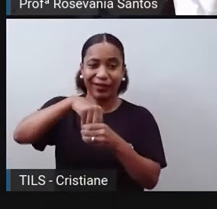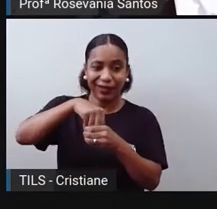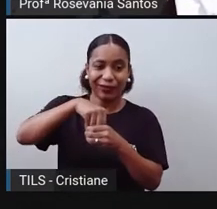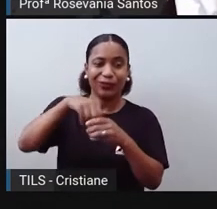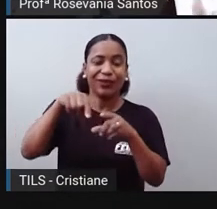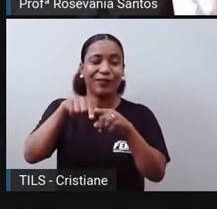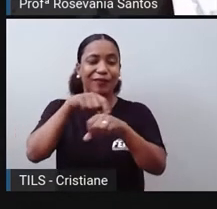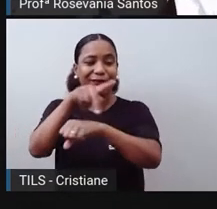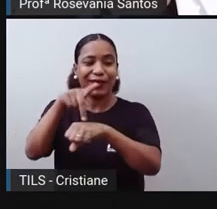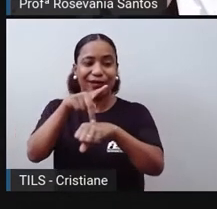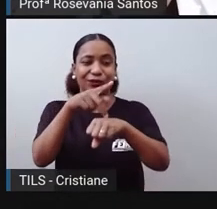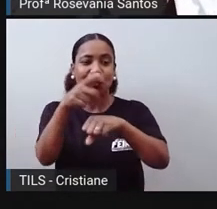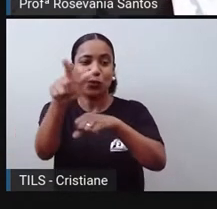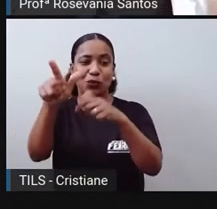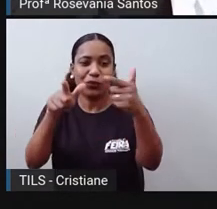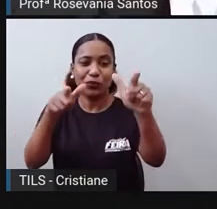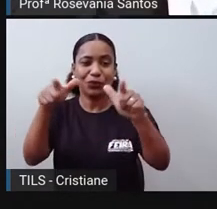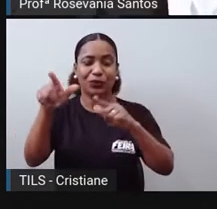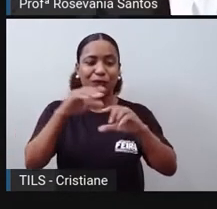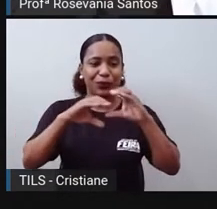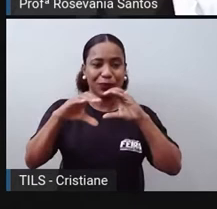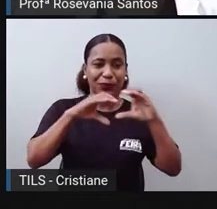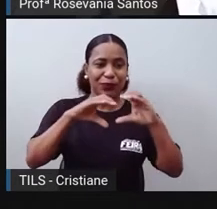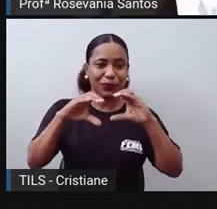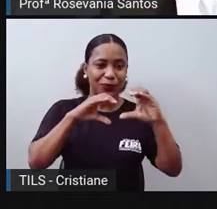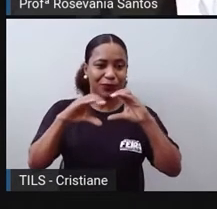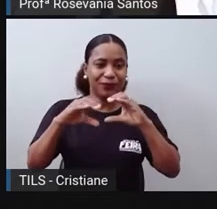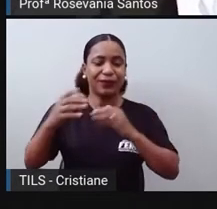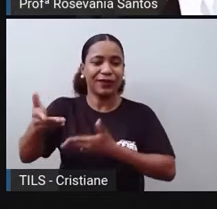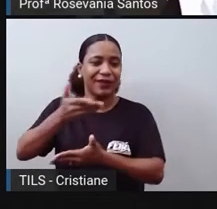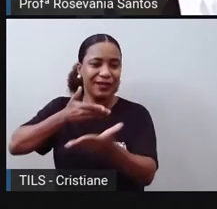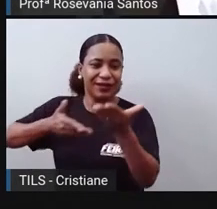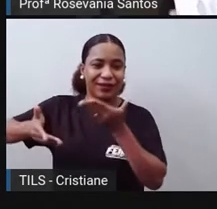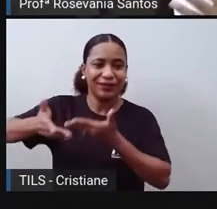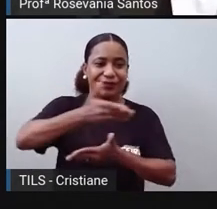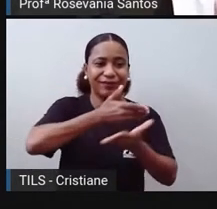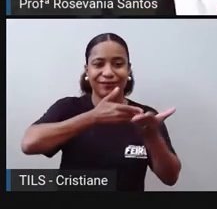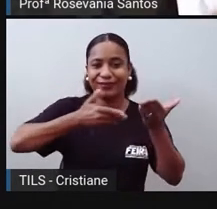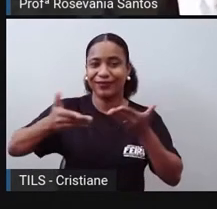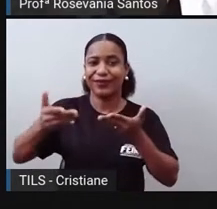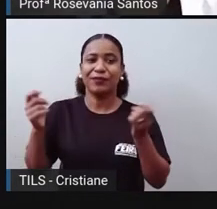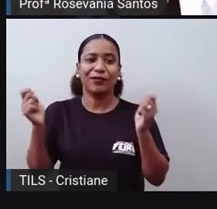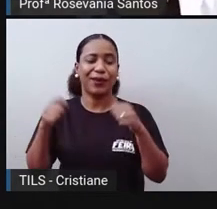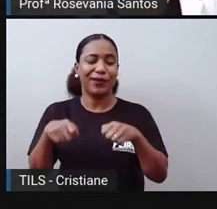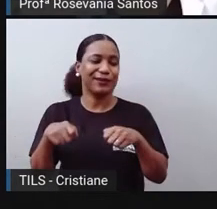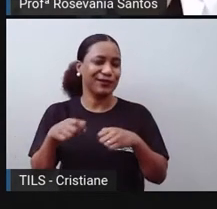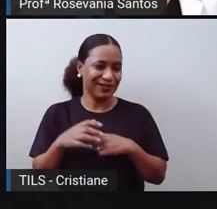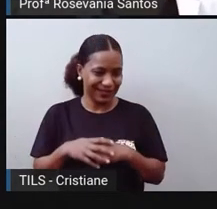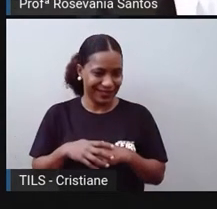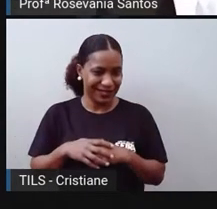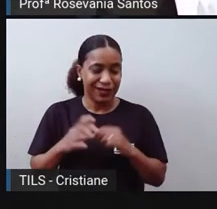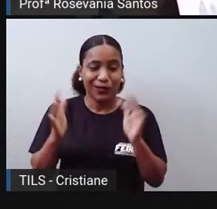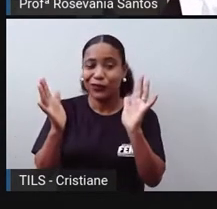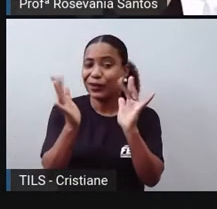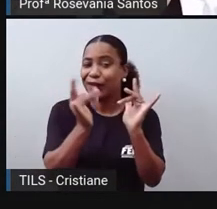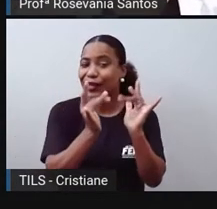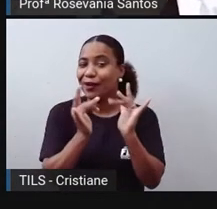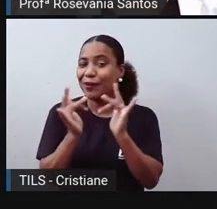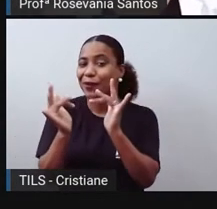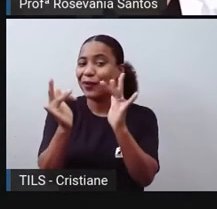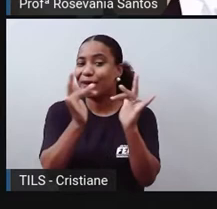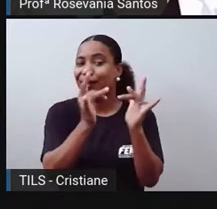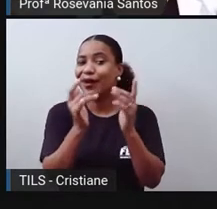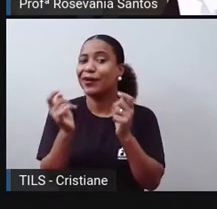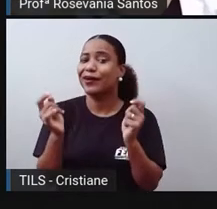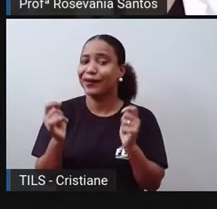estou falando de compra e venda de mercadorias, de relacionamento. Até o namorar hoje, gente, é totalmente diferente, né? Às